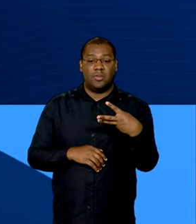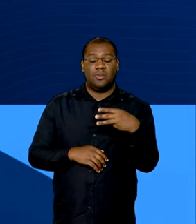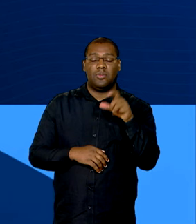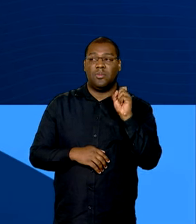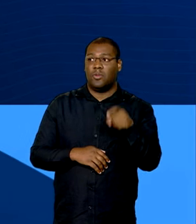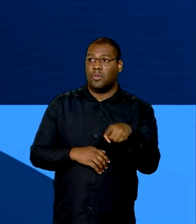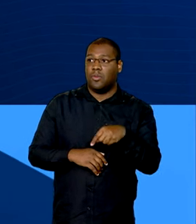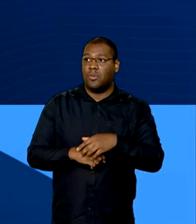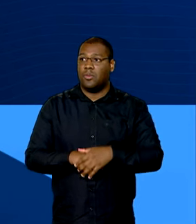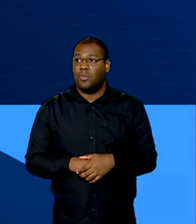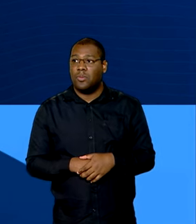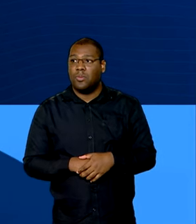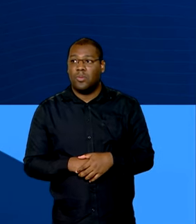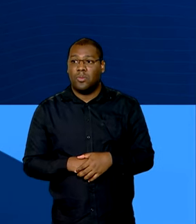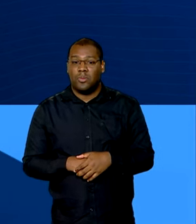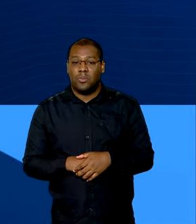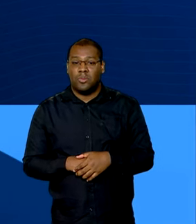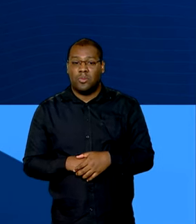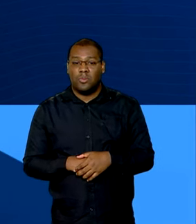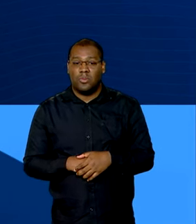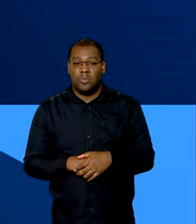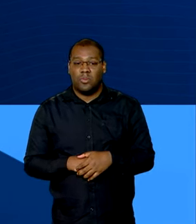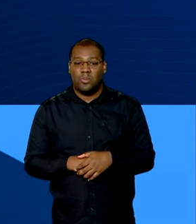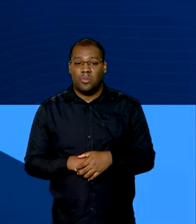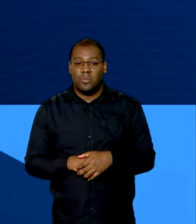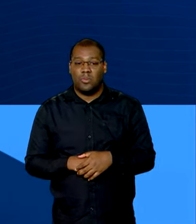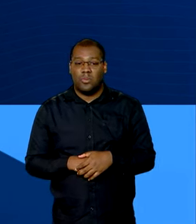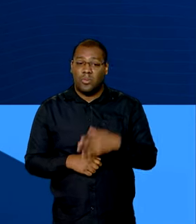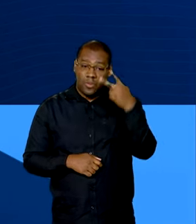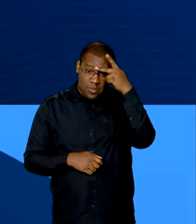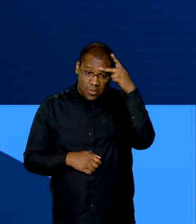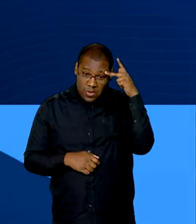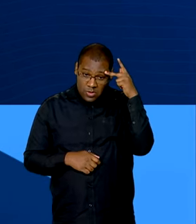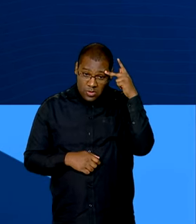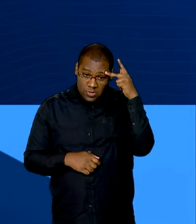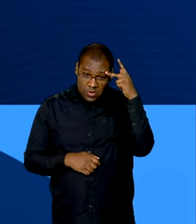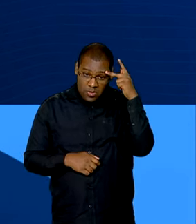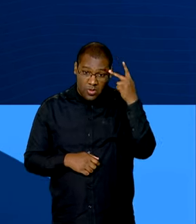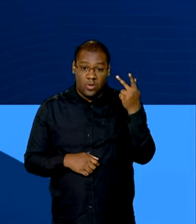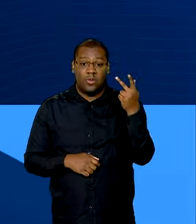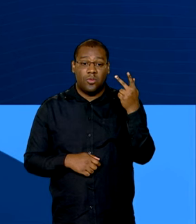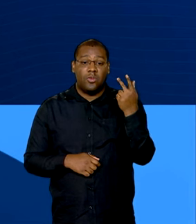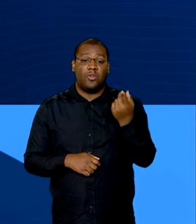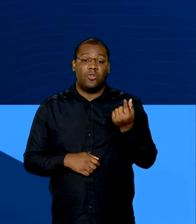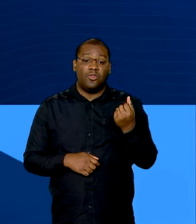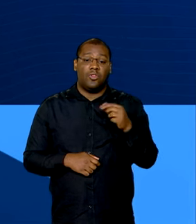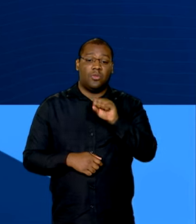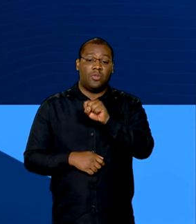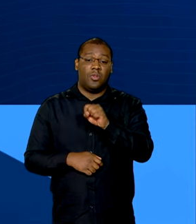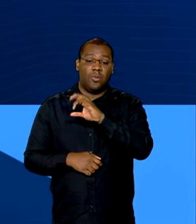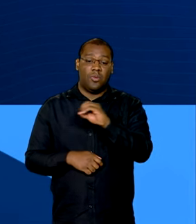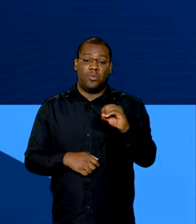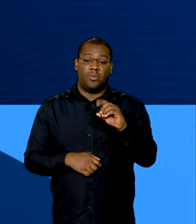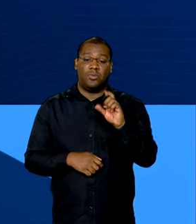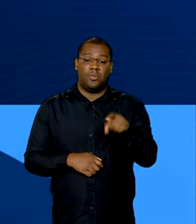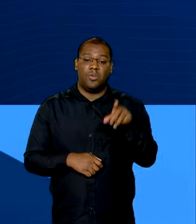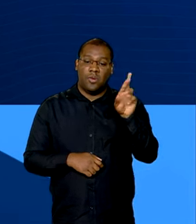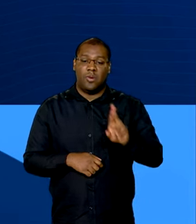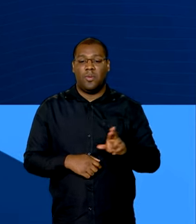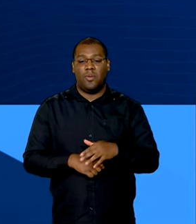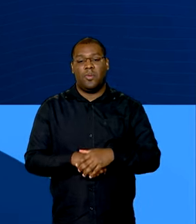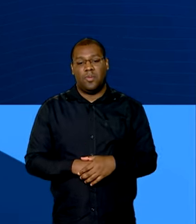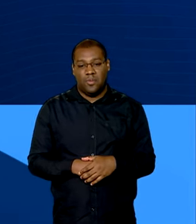a propriedade de bens ou direitos acima do limite, inclusive terra nua, até o último